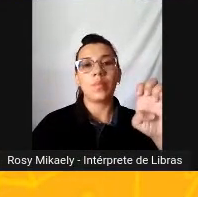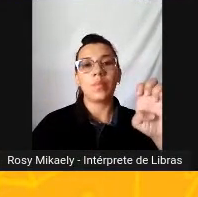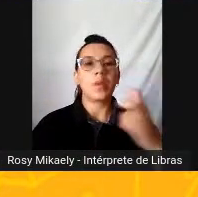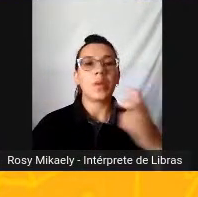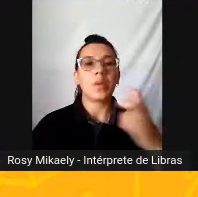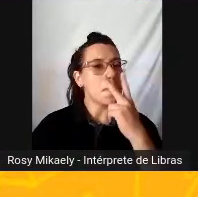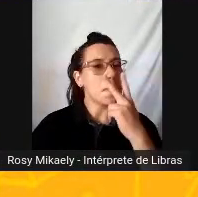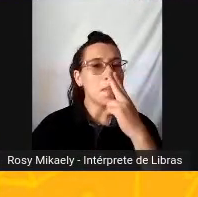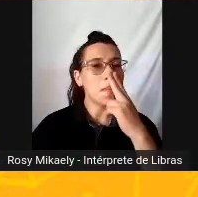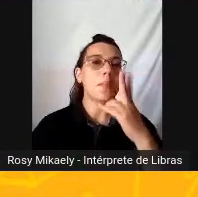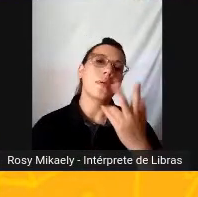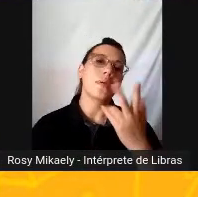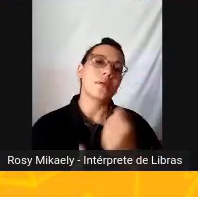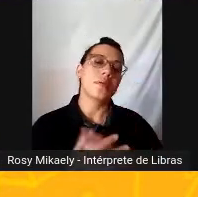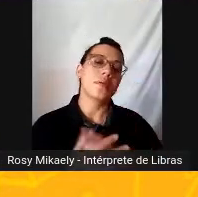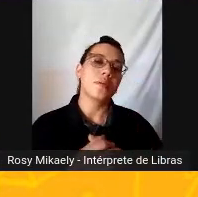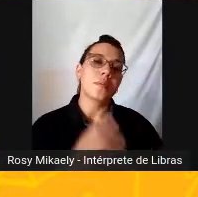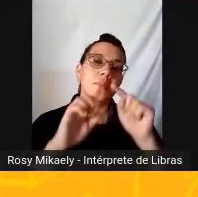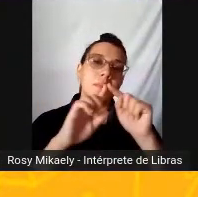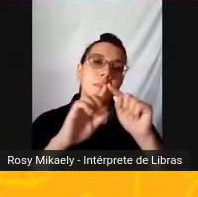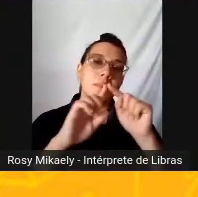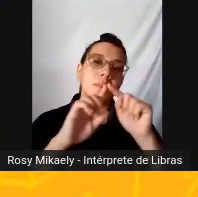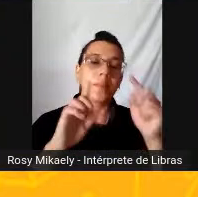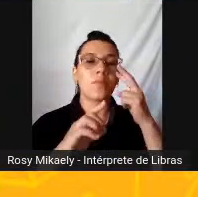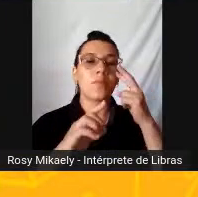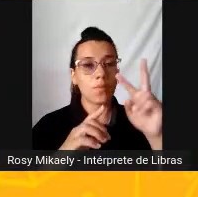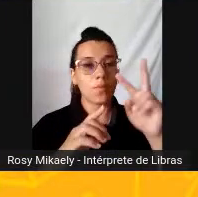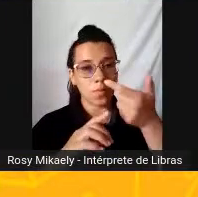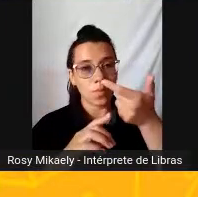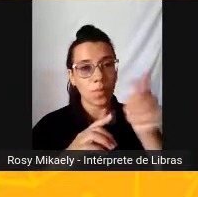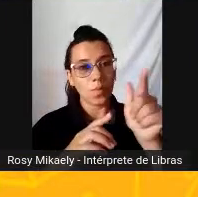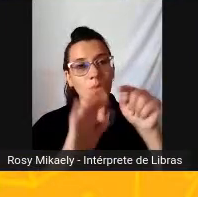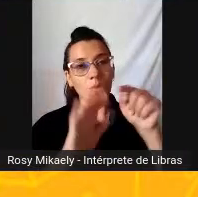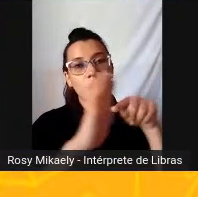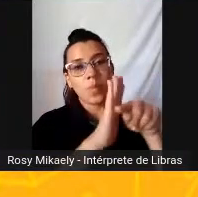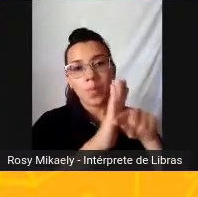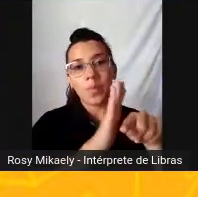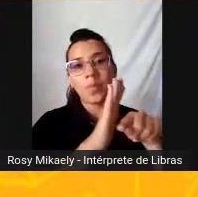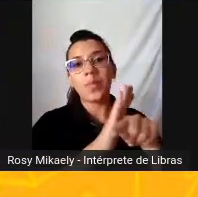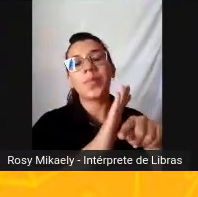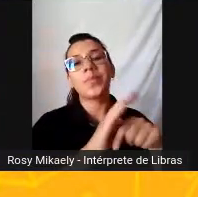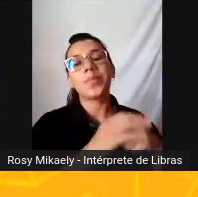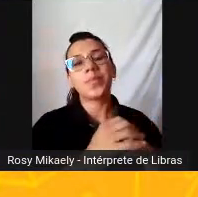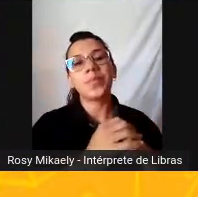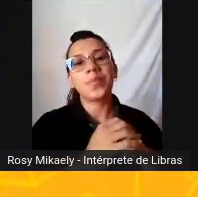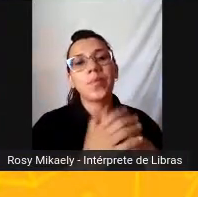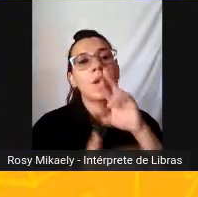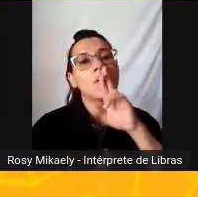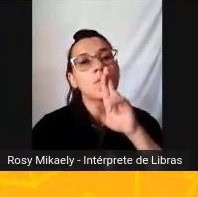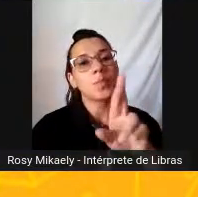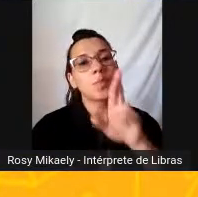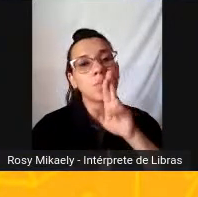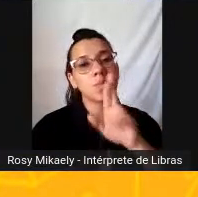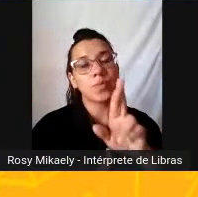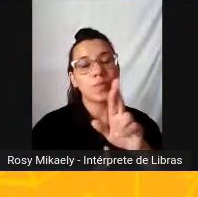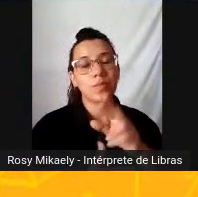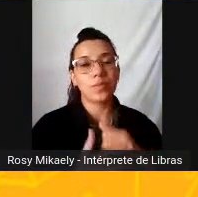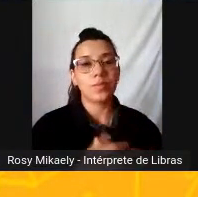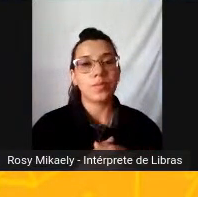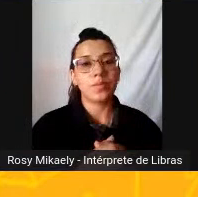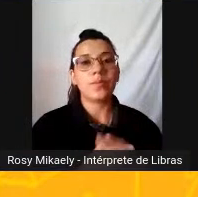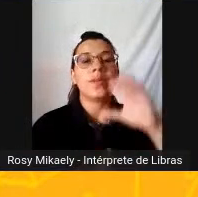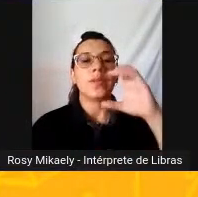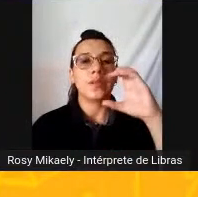Mas vamos analisar a outra Porque vai que a outra Se encaixa melhor A letra C Vamos lá na letra C